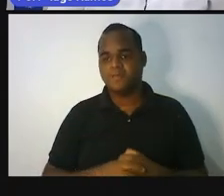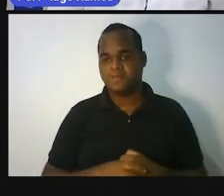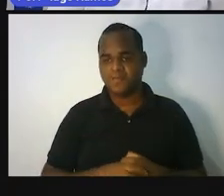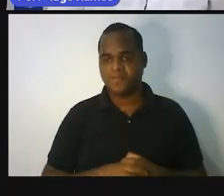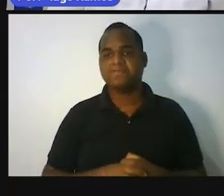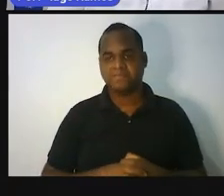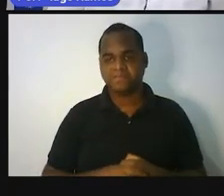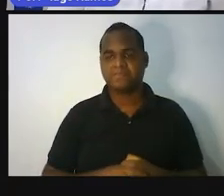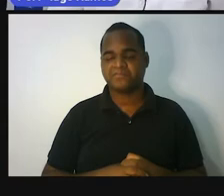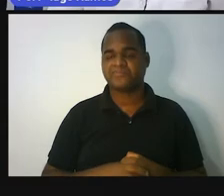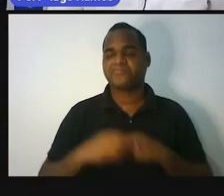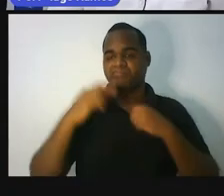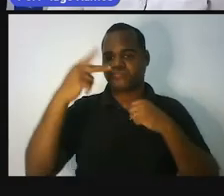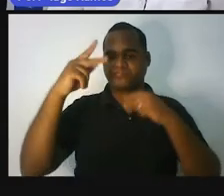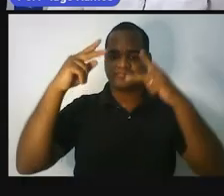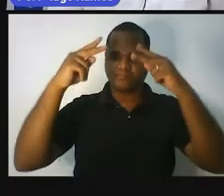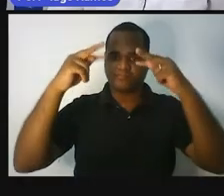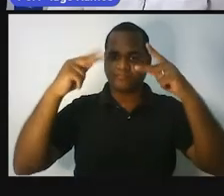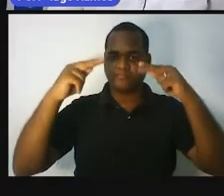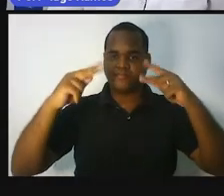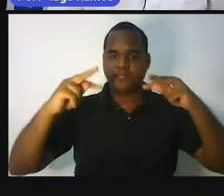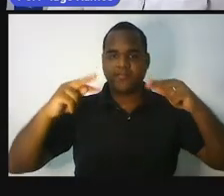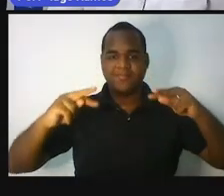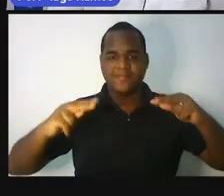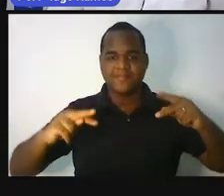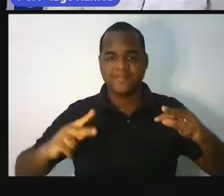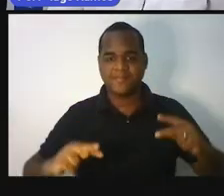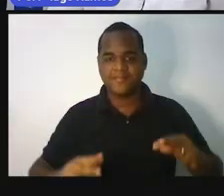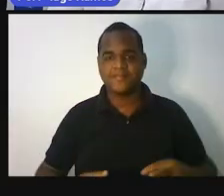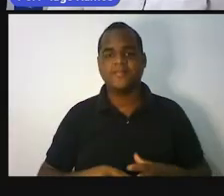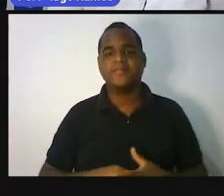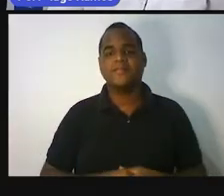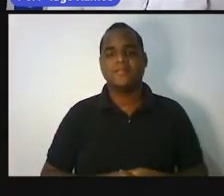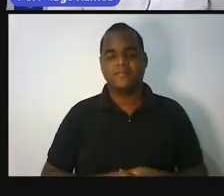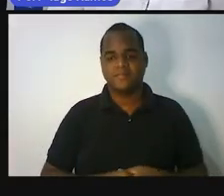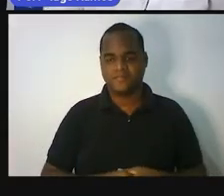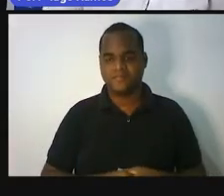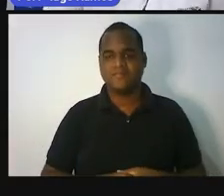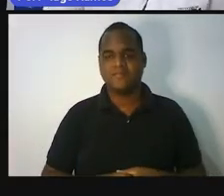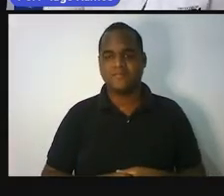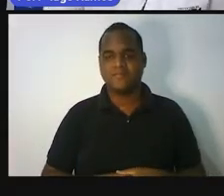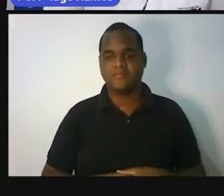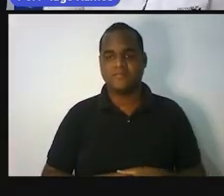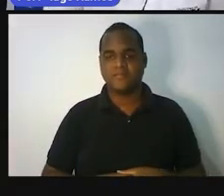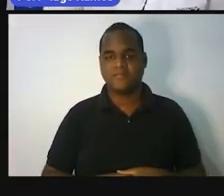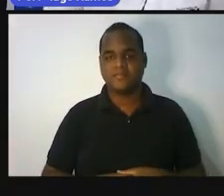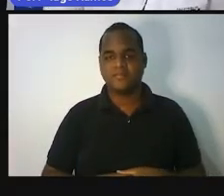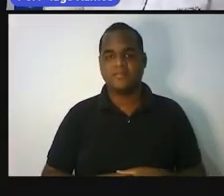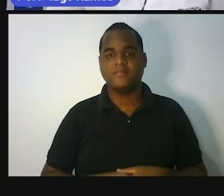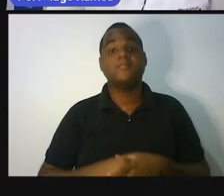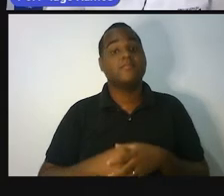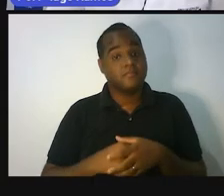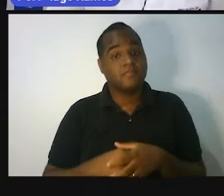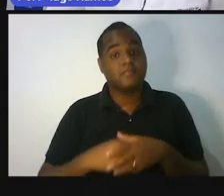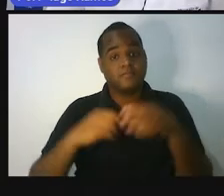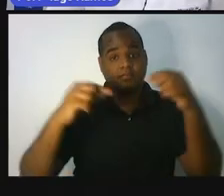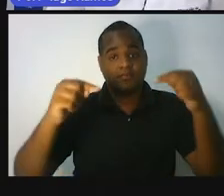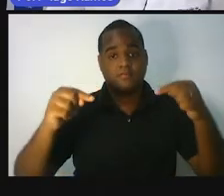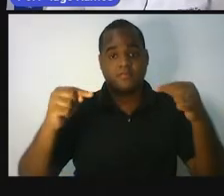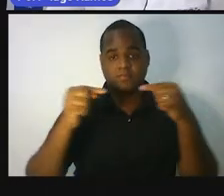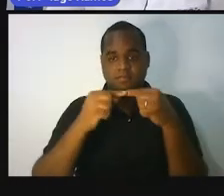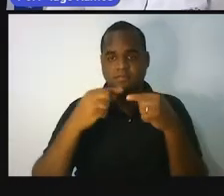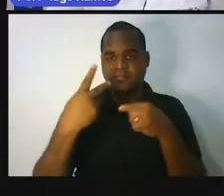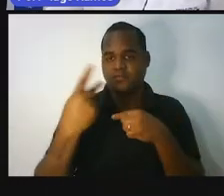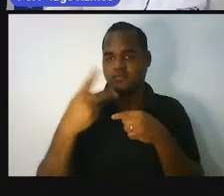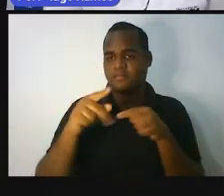maior e vai reduzindo, vai diminuindo até os menores. E aqui é a fonte, né?